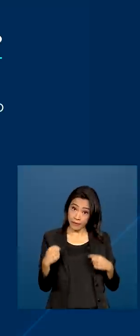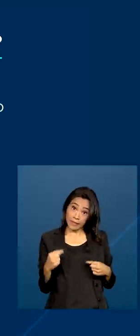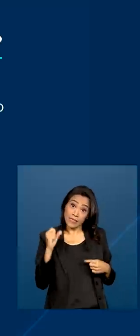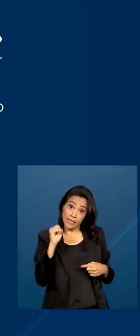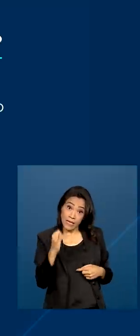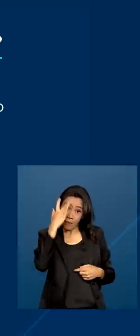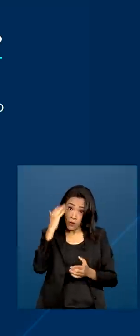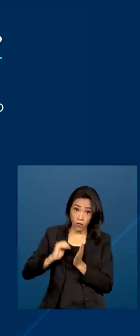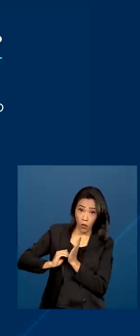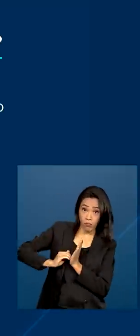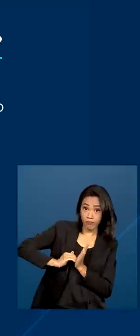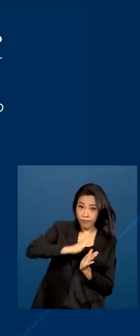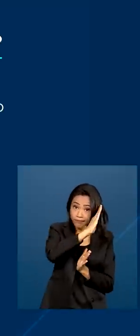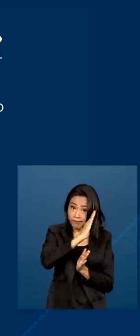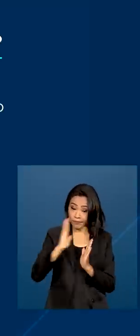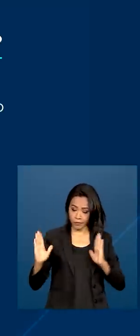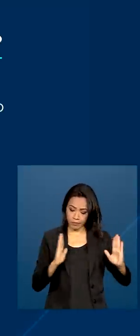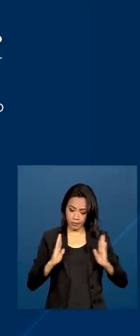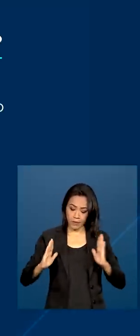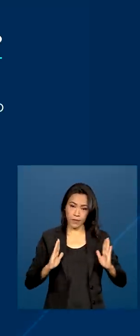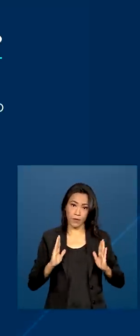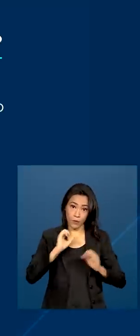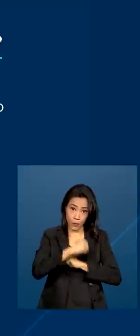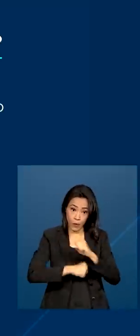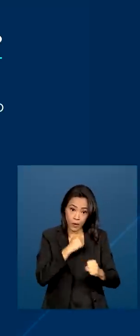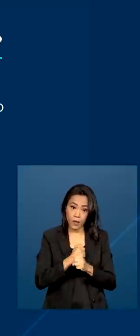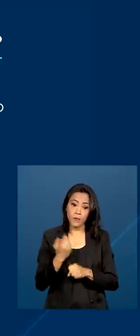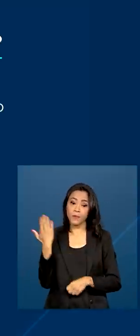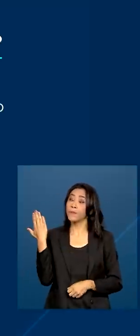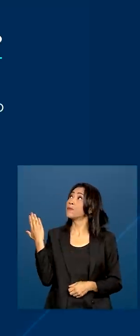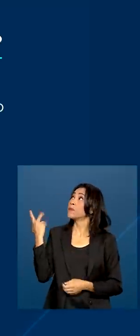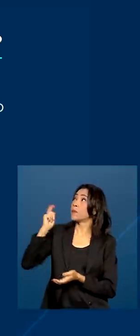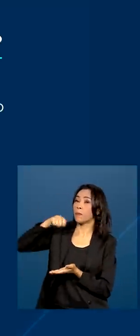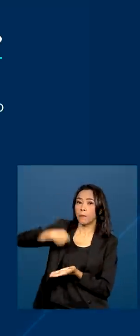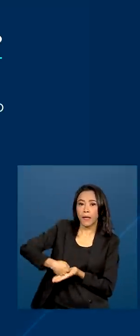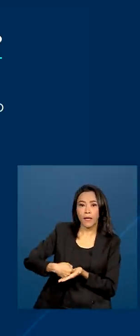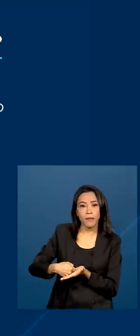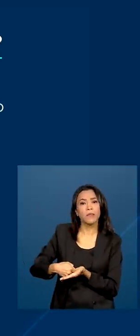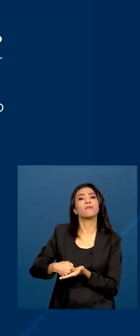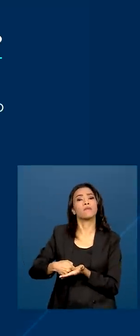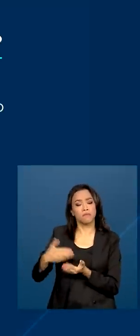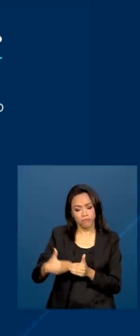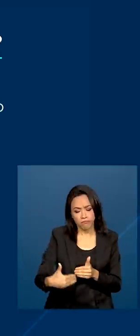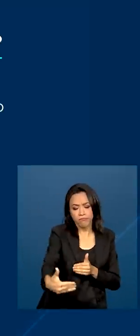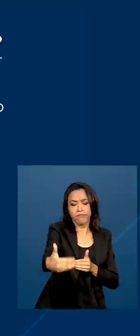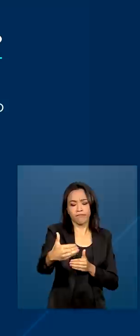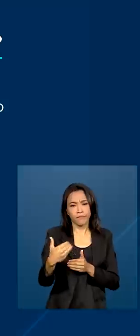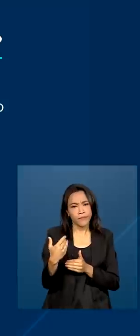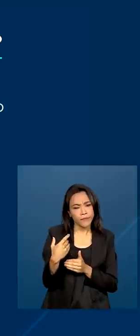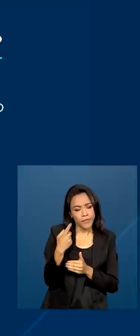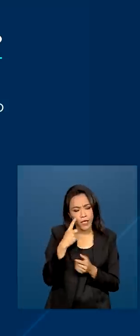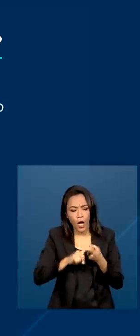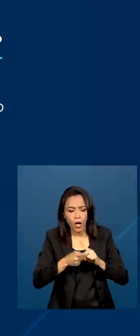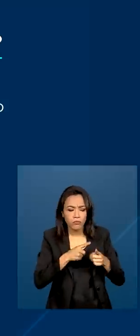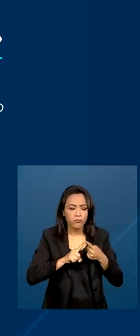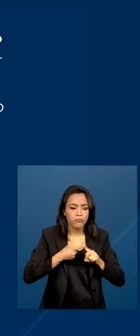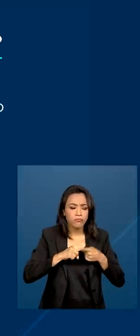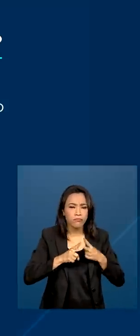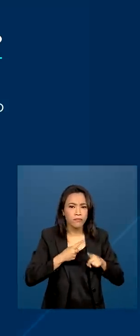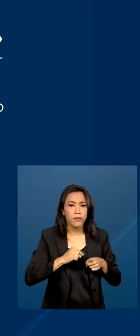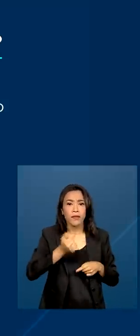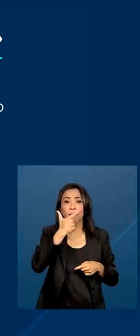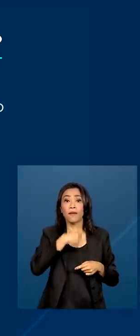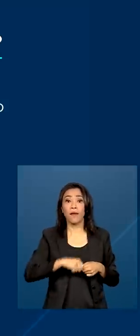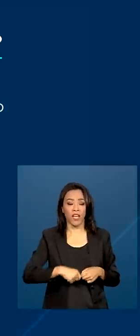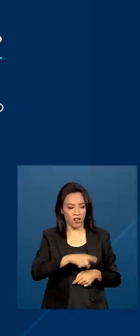seja demitido no decorrer do ano, o pagamento do 13º deve ser feito no acerto de contas. Já quem é